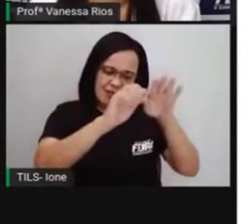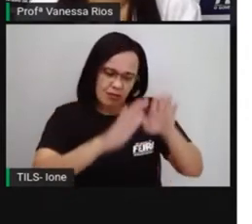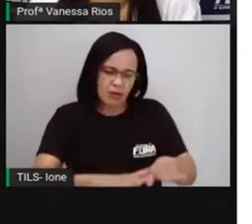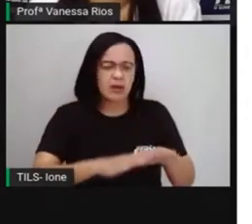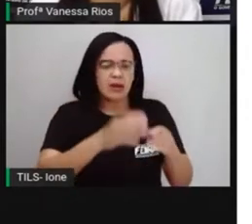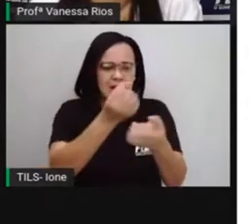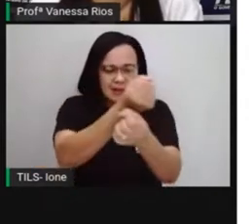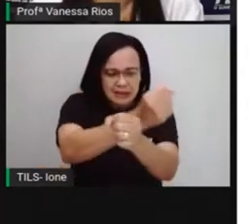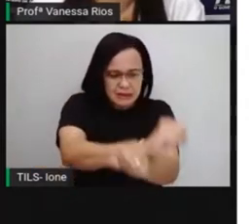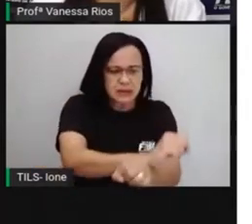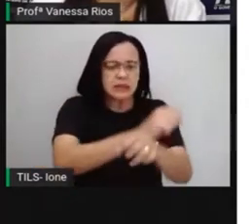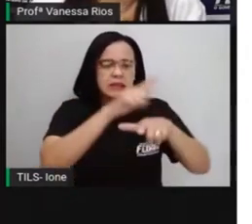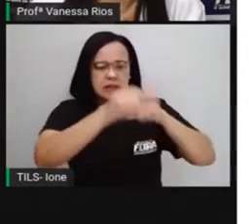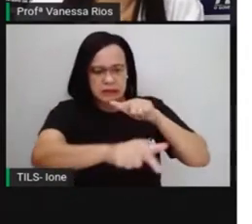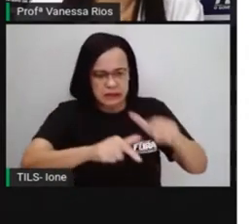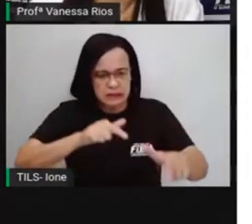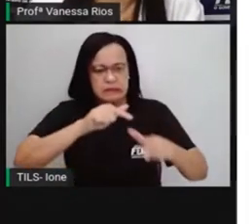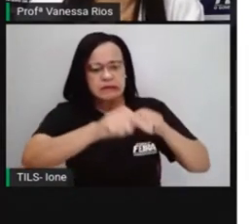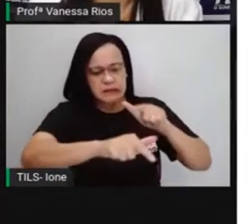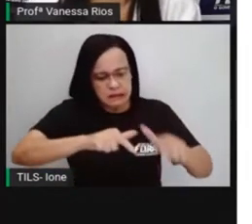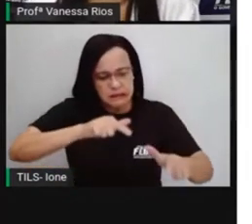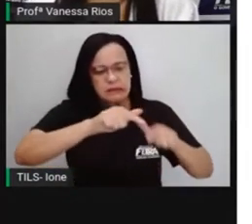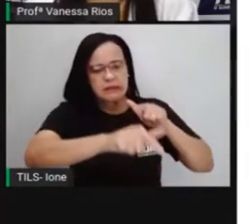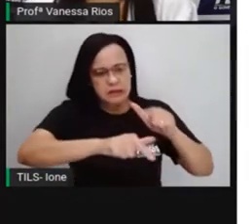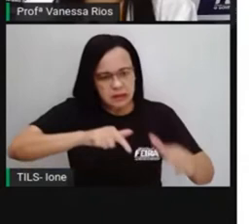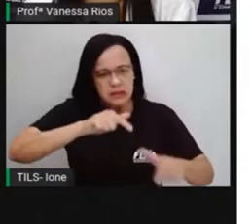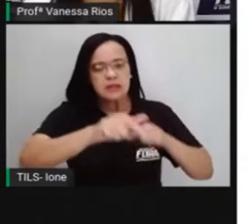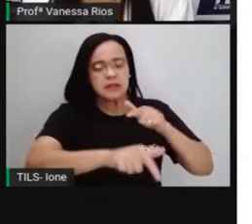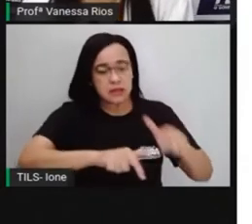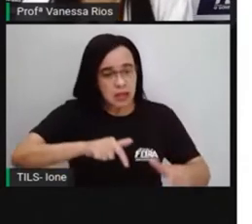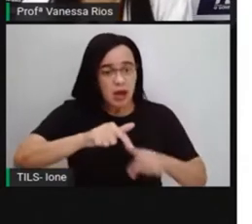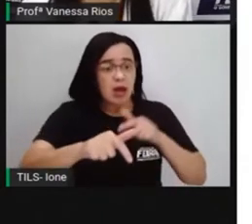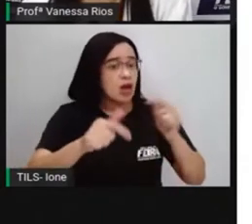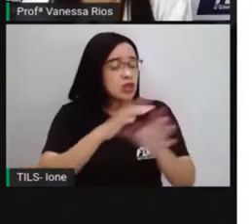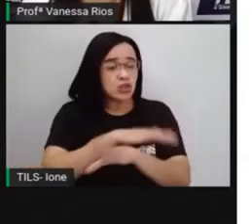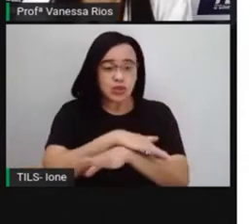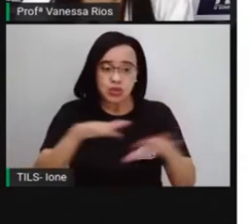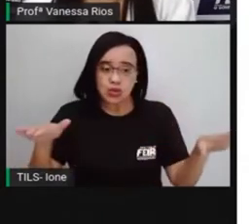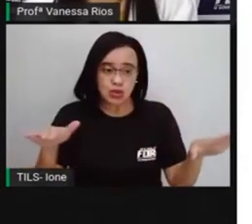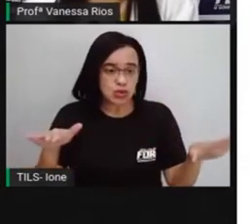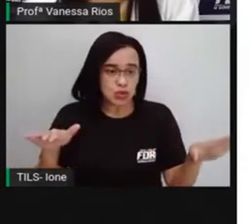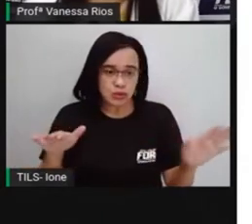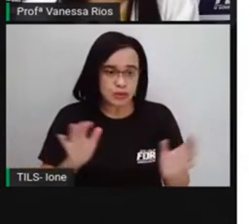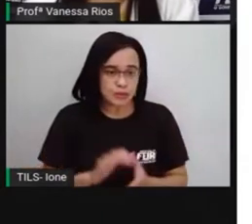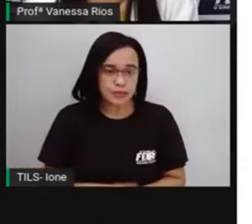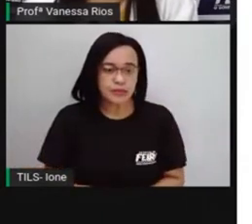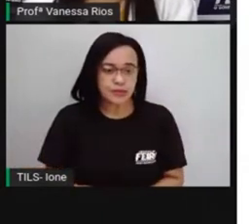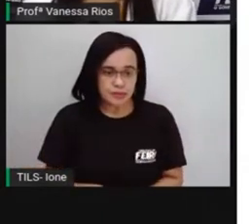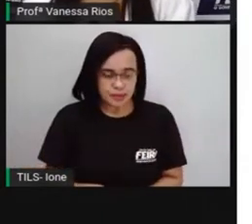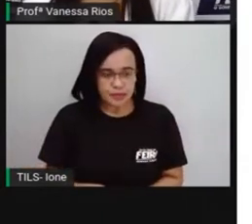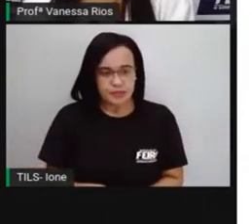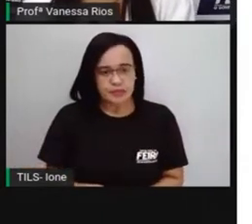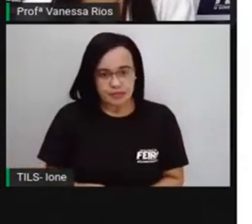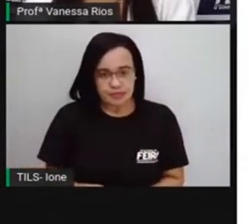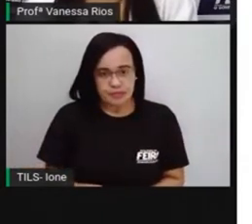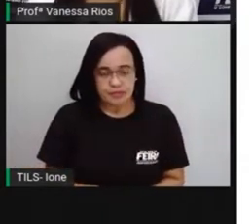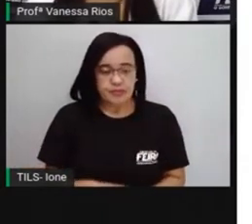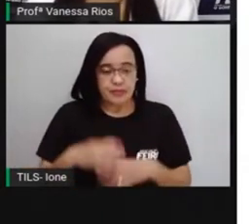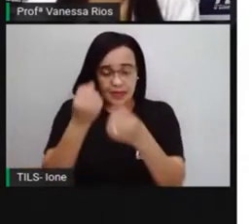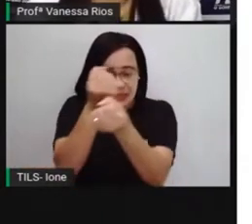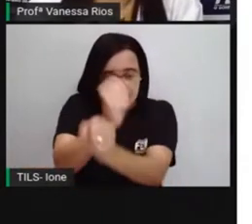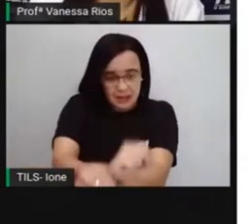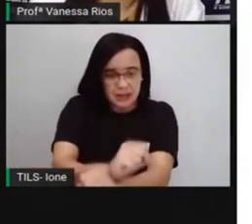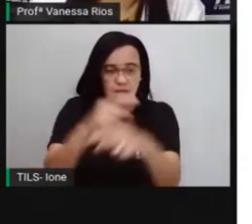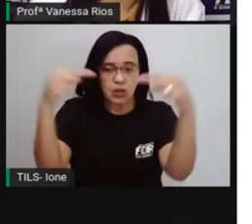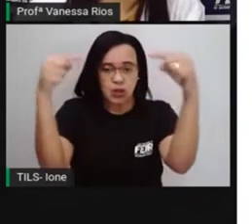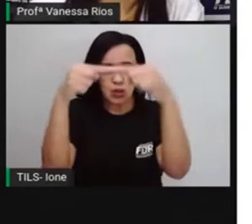África eram escravizadas por diversos motivos. Até então, essa ação de escravizar estava relacionada às vezes